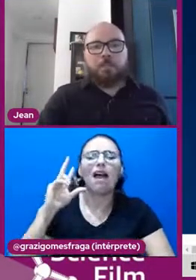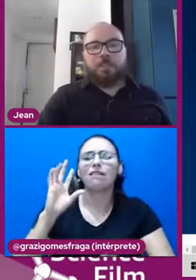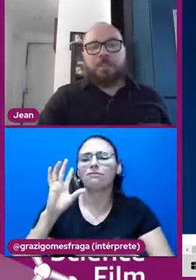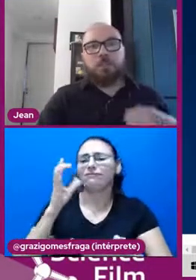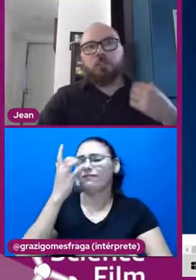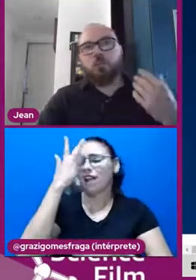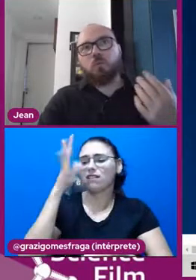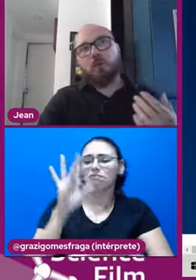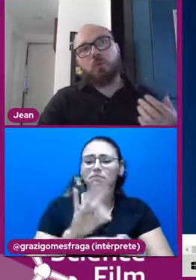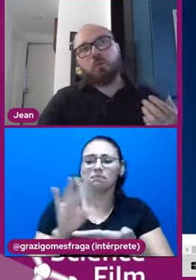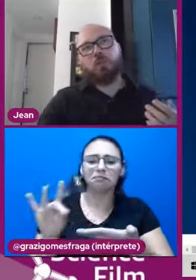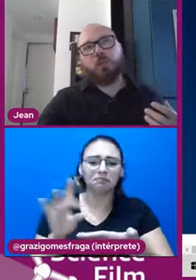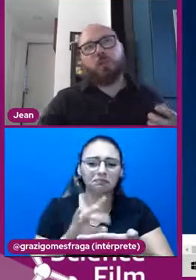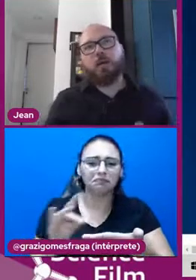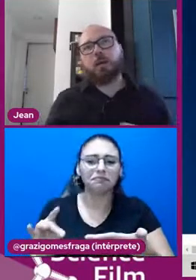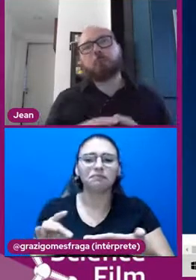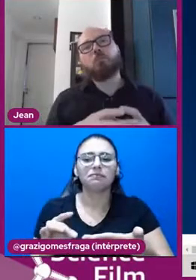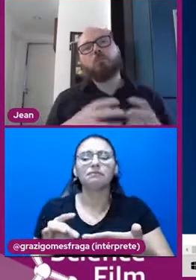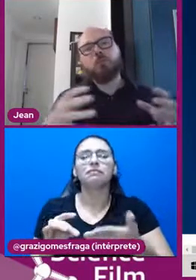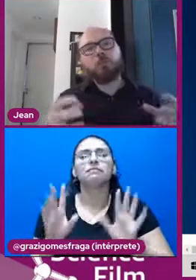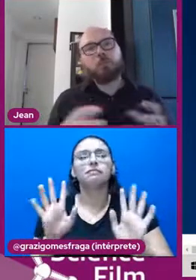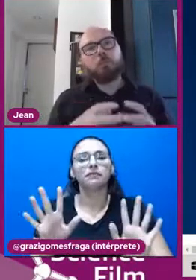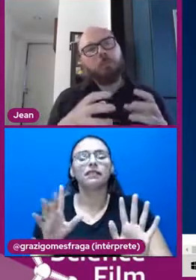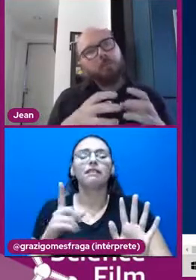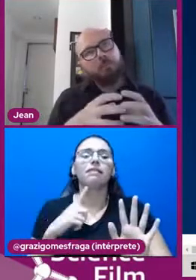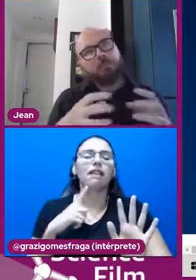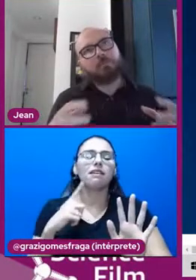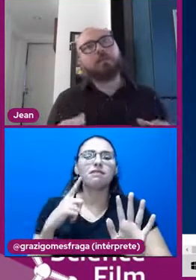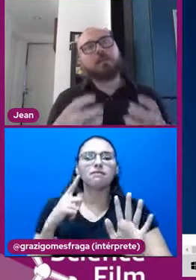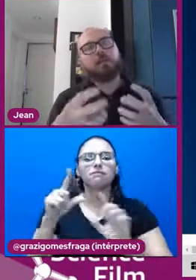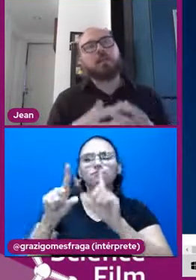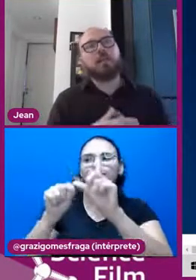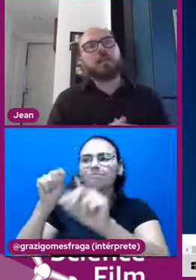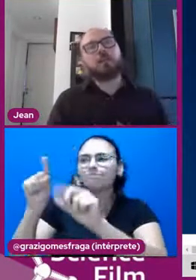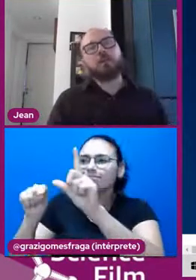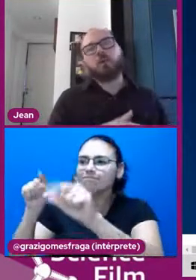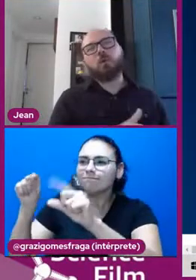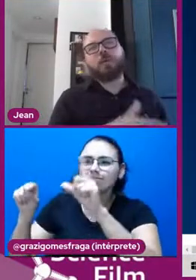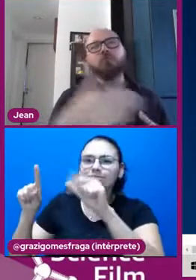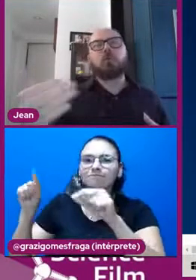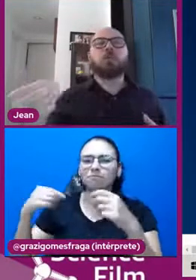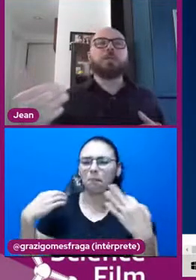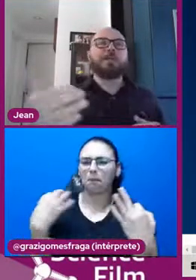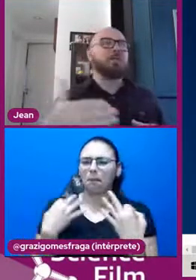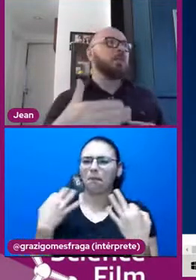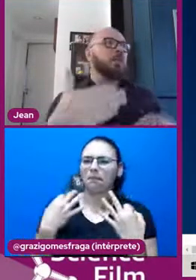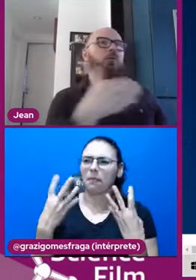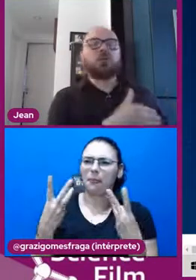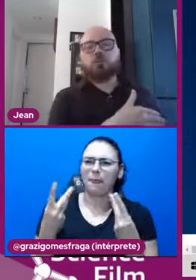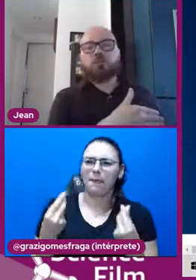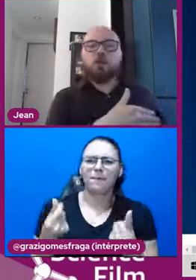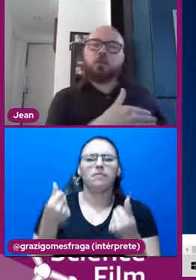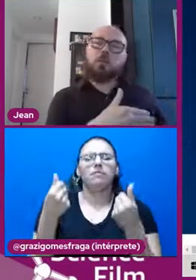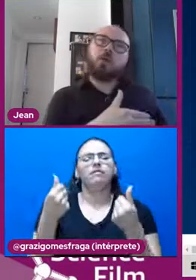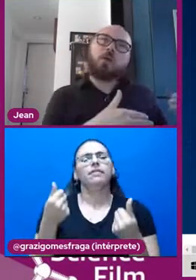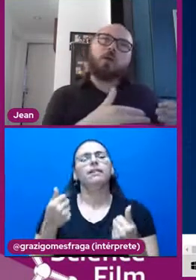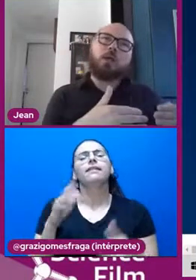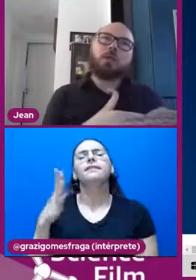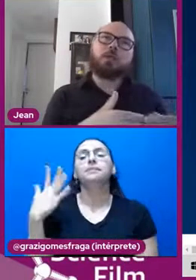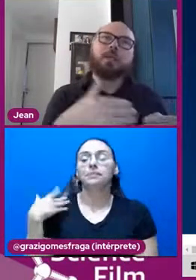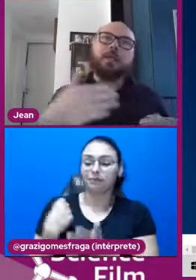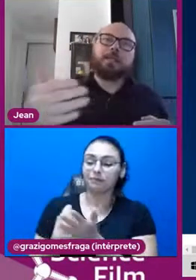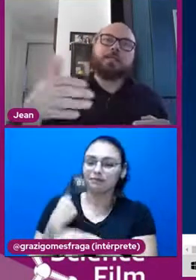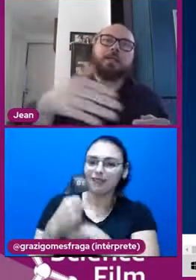Então, assim, existe uma curadoria muito bem feita aqui dentro, então como é que isso acontece? No início do ano,